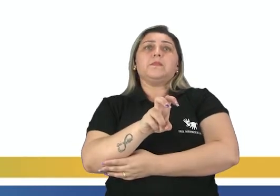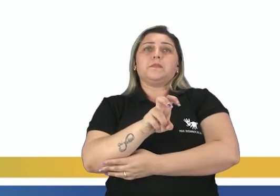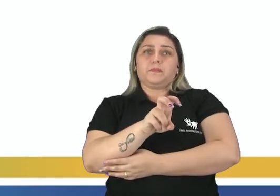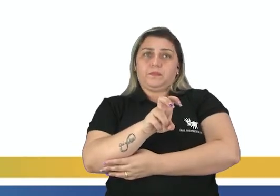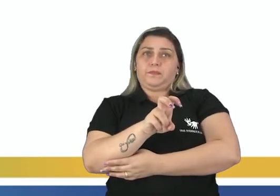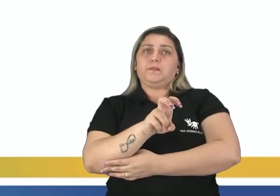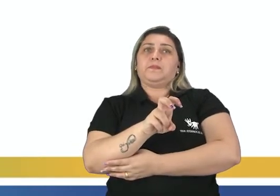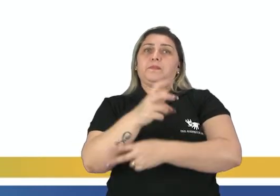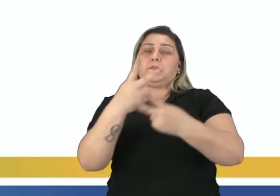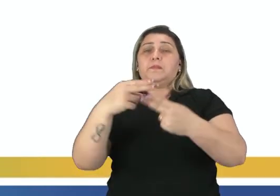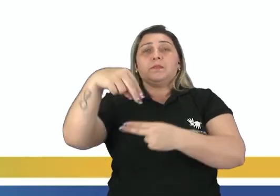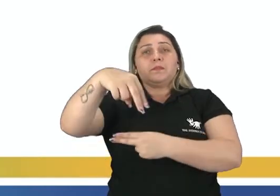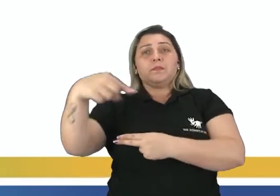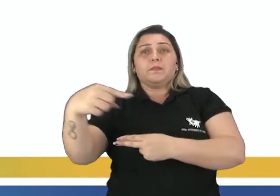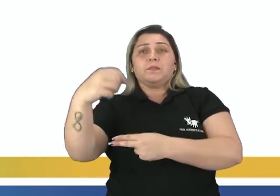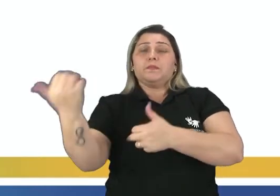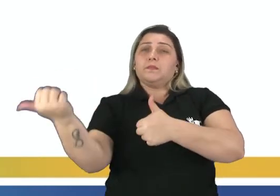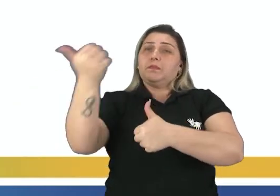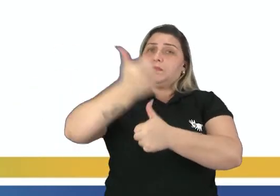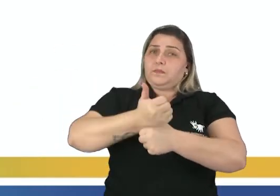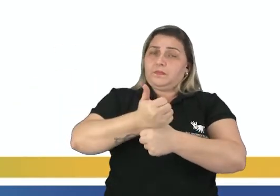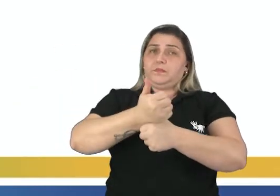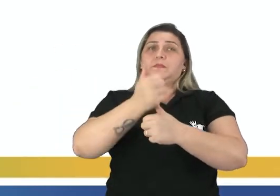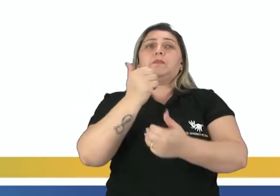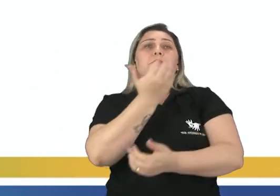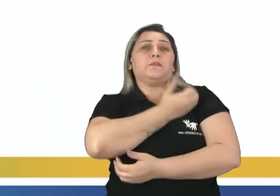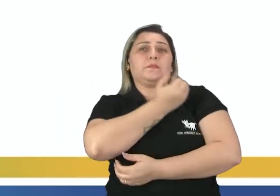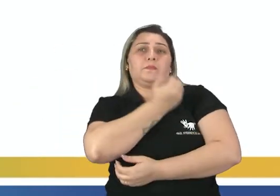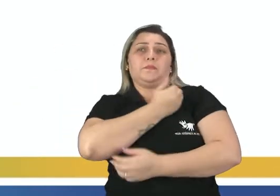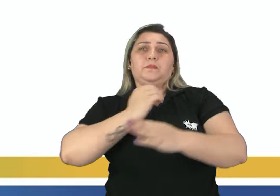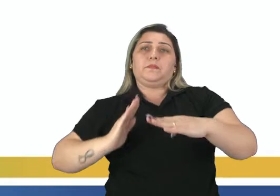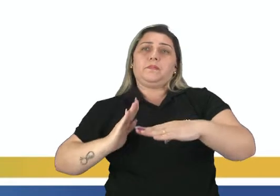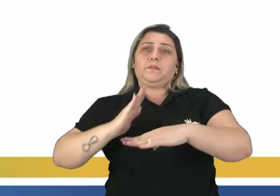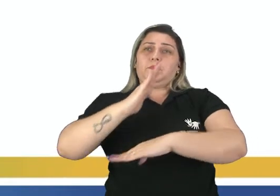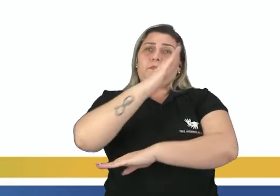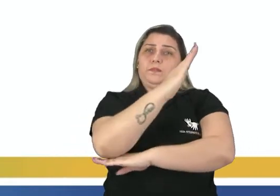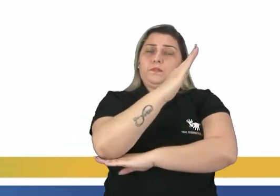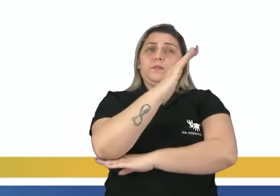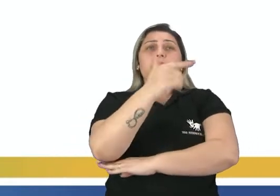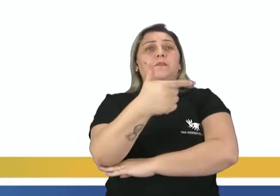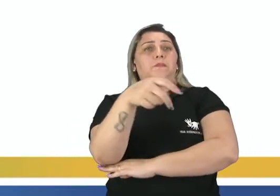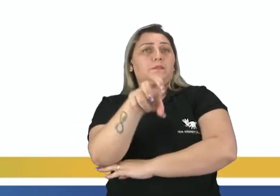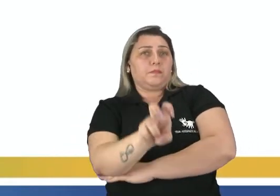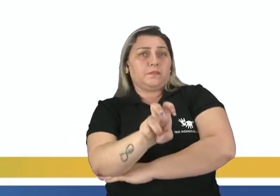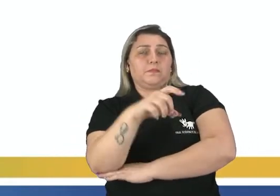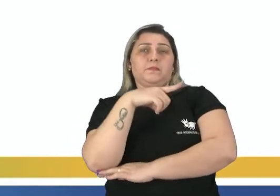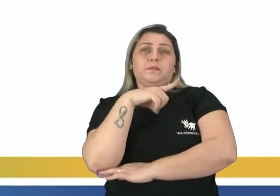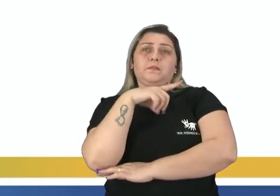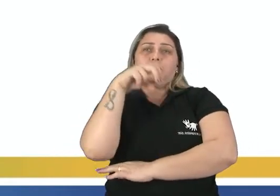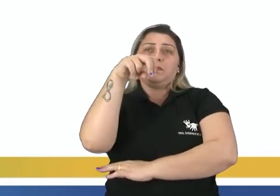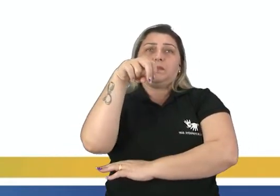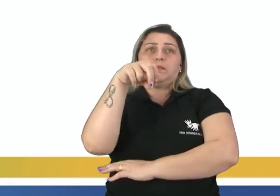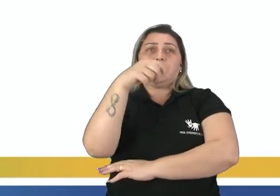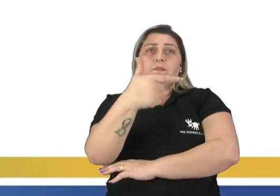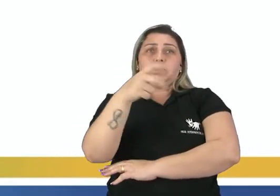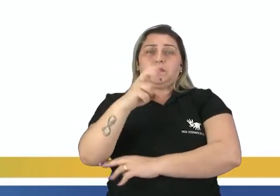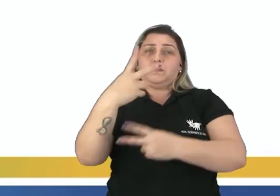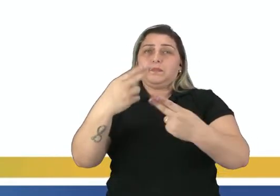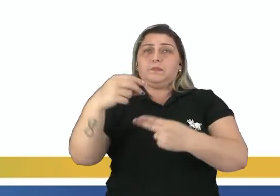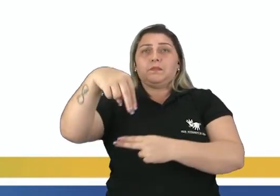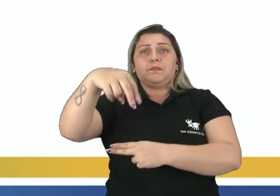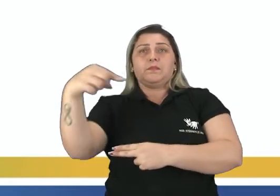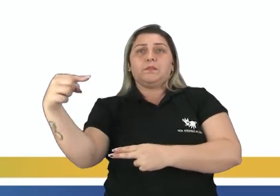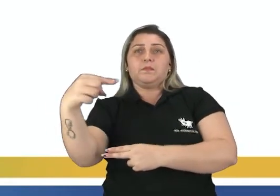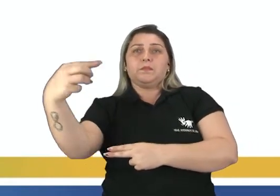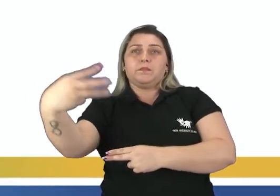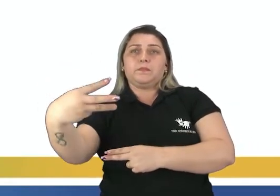três. Substituindo esse número de diagonais por 25, temos 25 igual